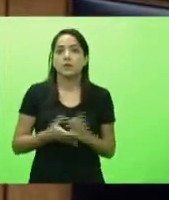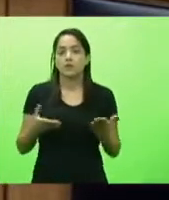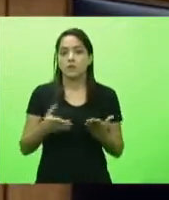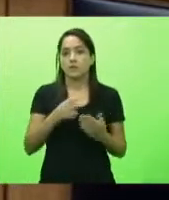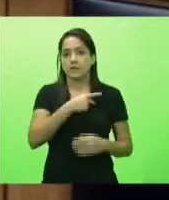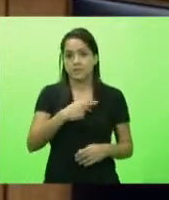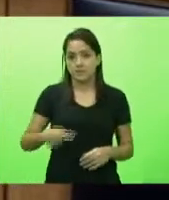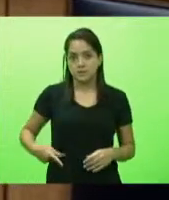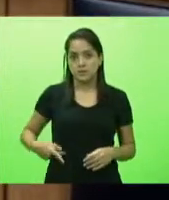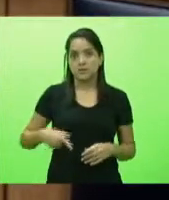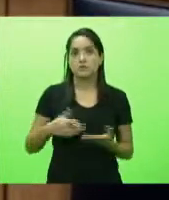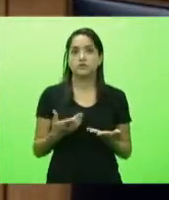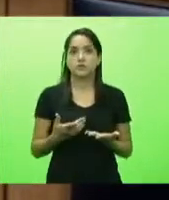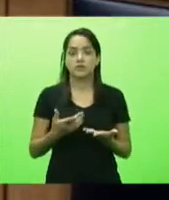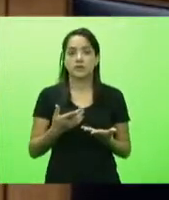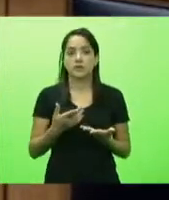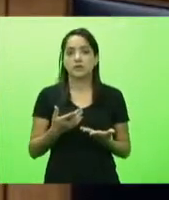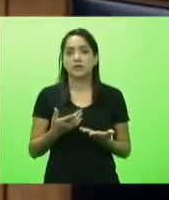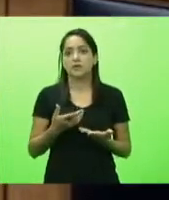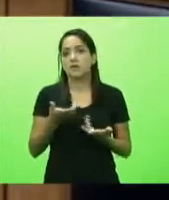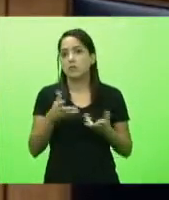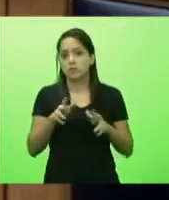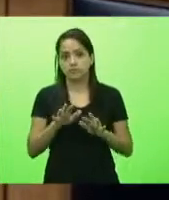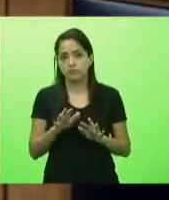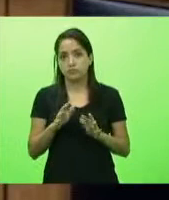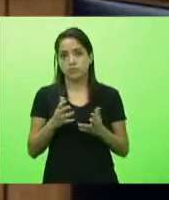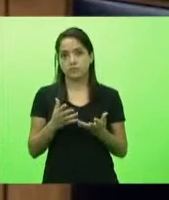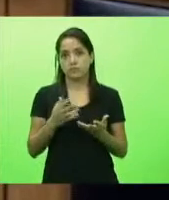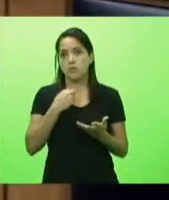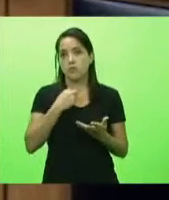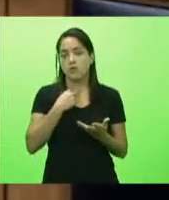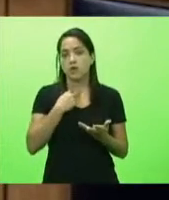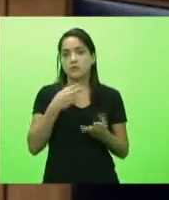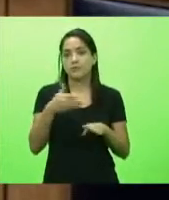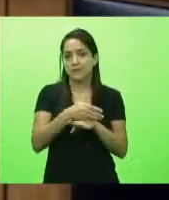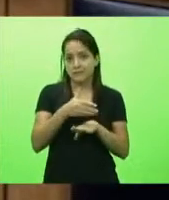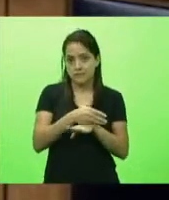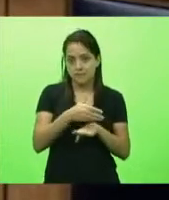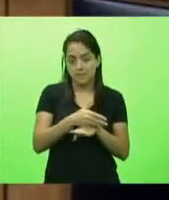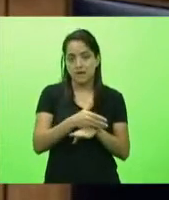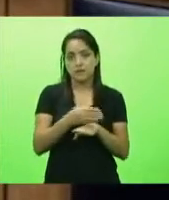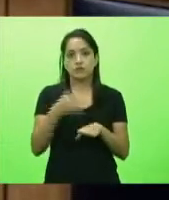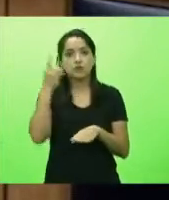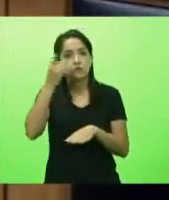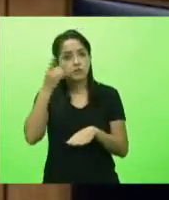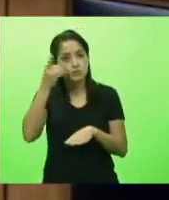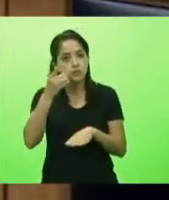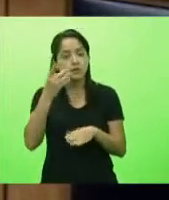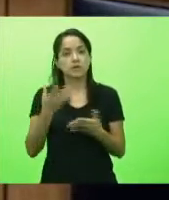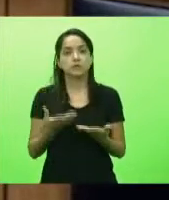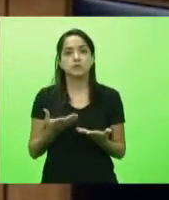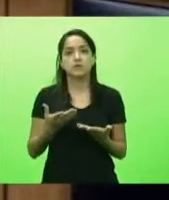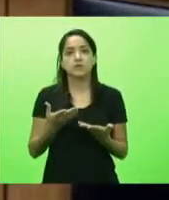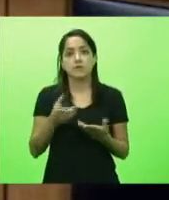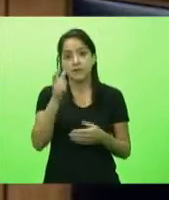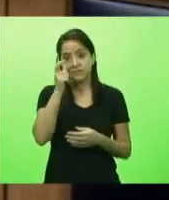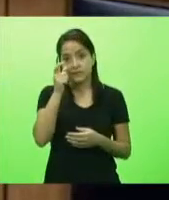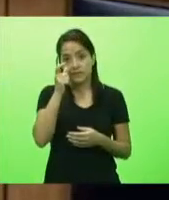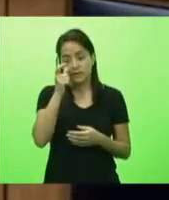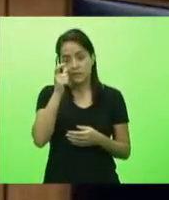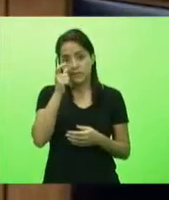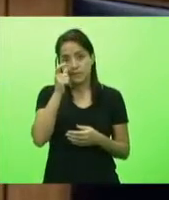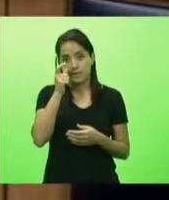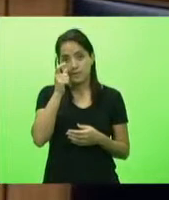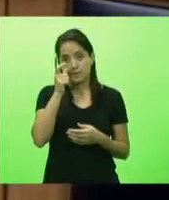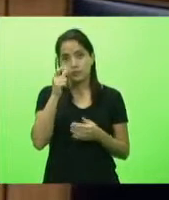somente deputados e o secretário convocado mas ele me garantiu que vai estar acompanhando pelo Youtube e vai